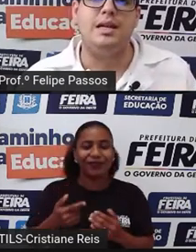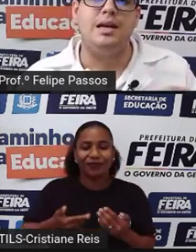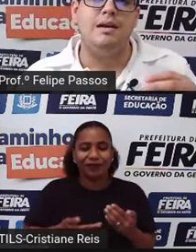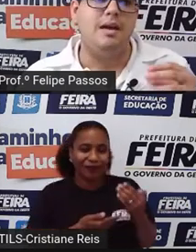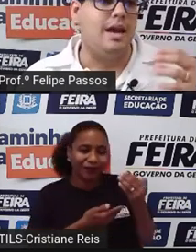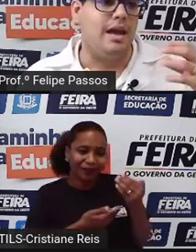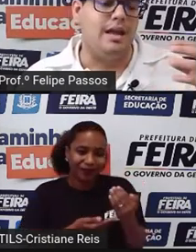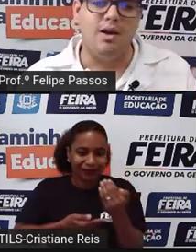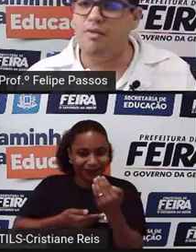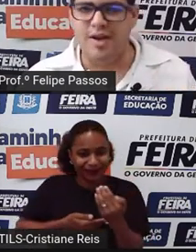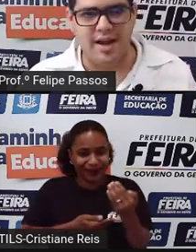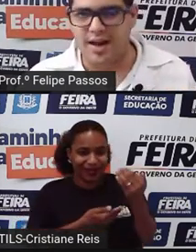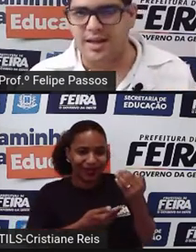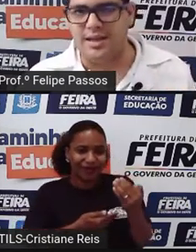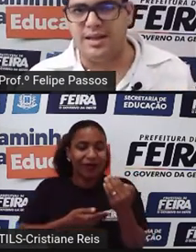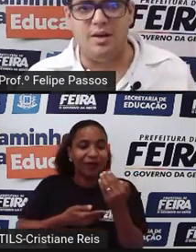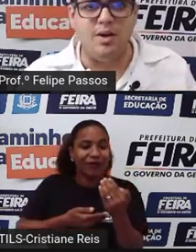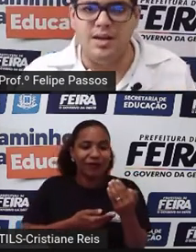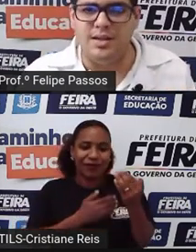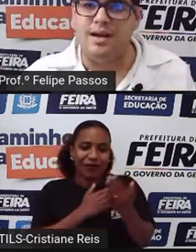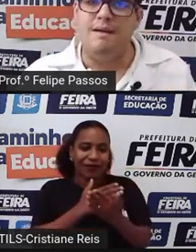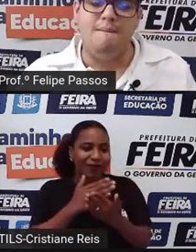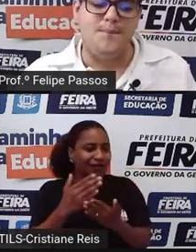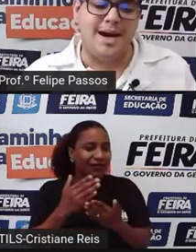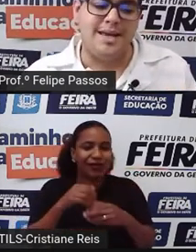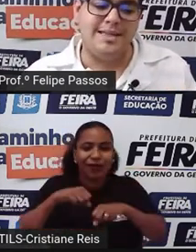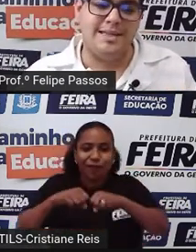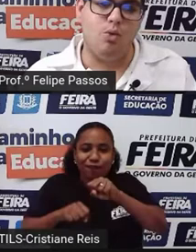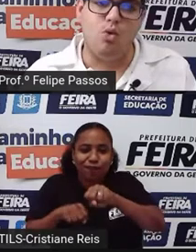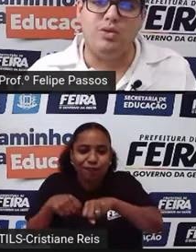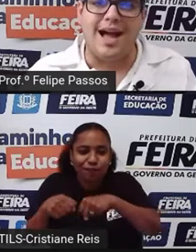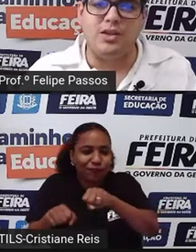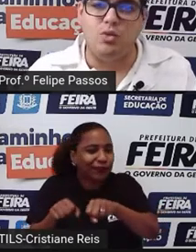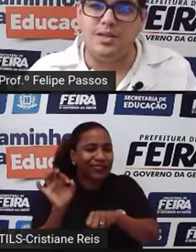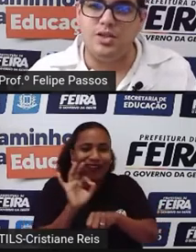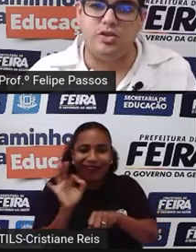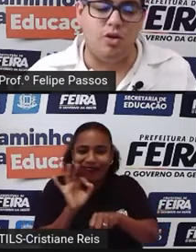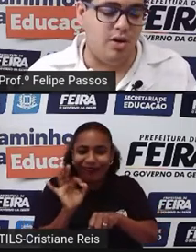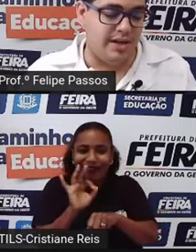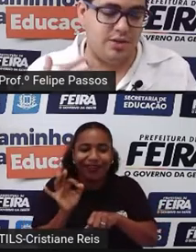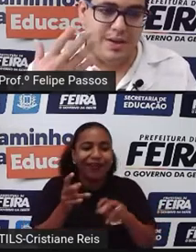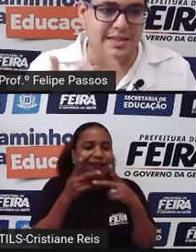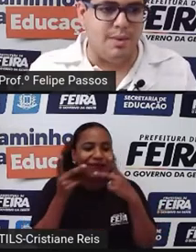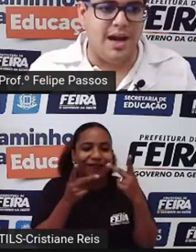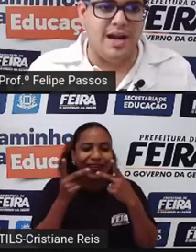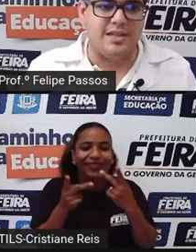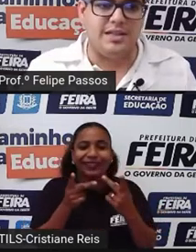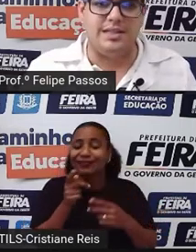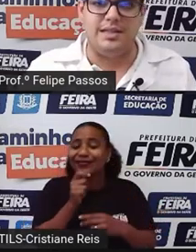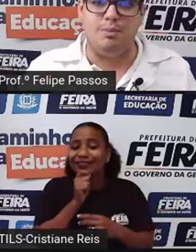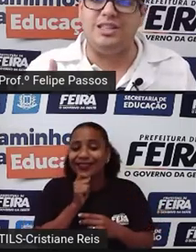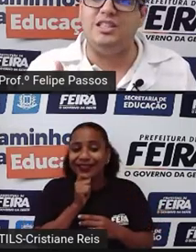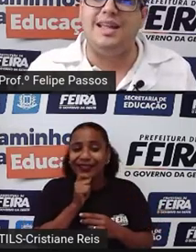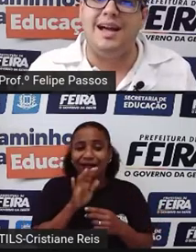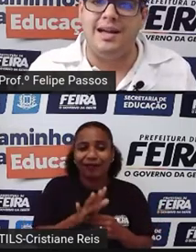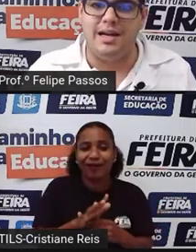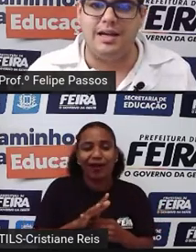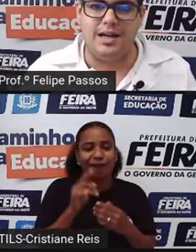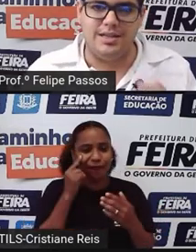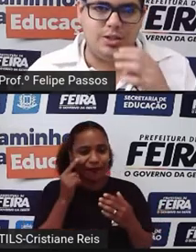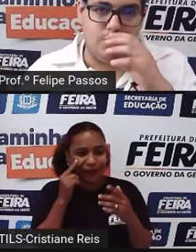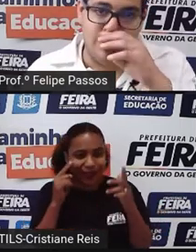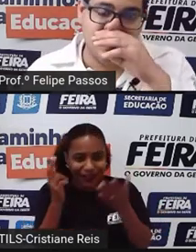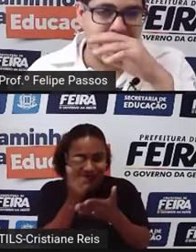nascer, não fala ainda, não anda, mas o contato com as histórias, com as imagens, imaginar